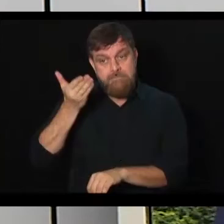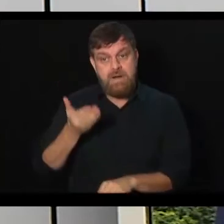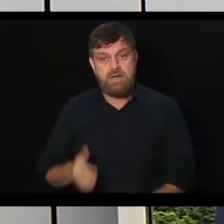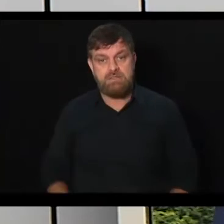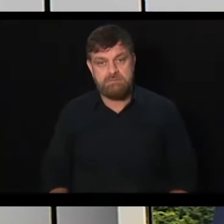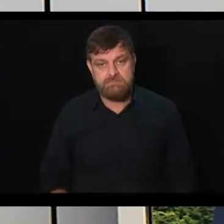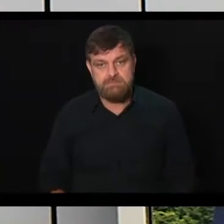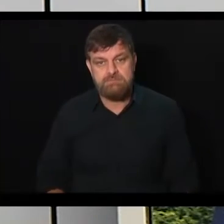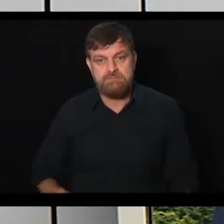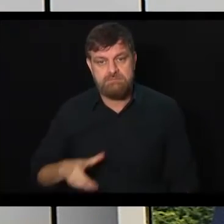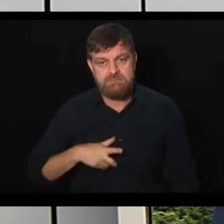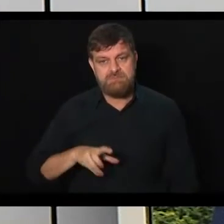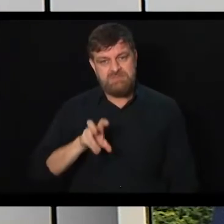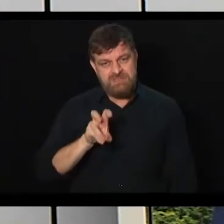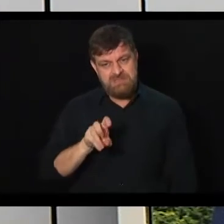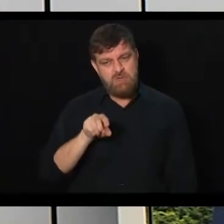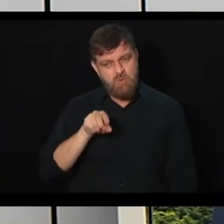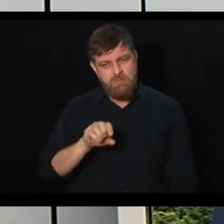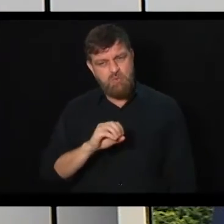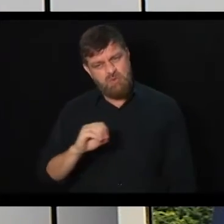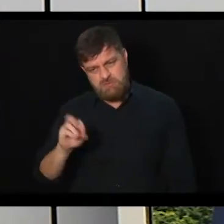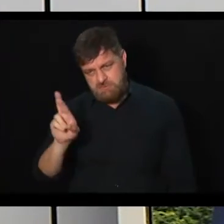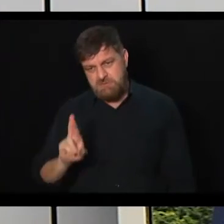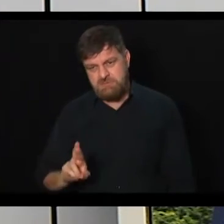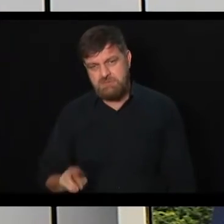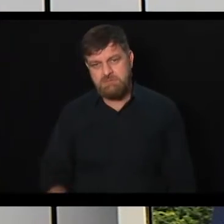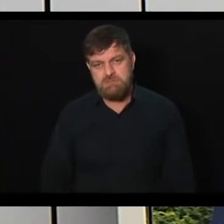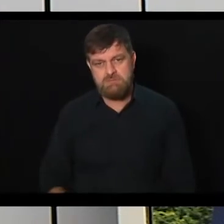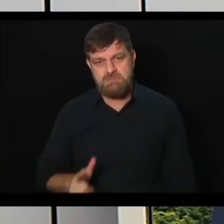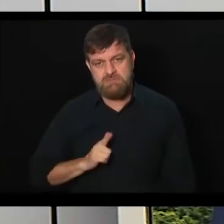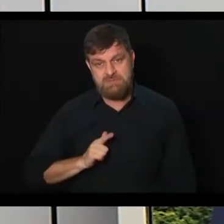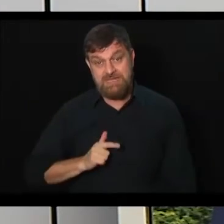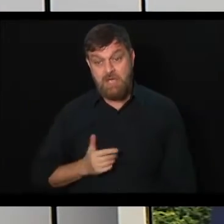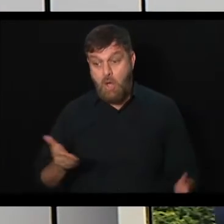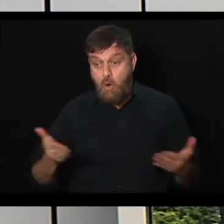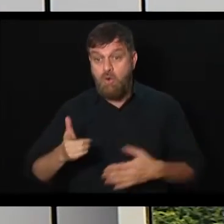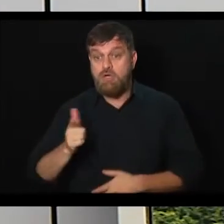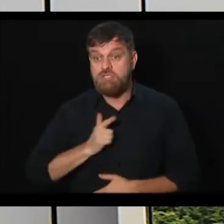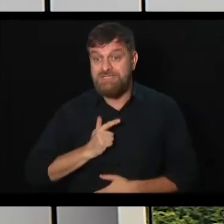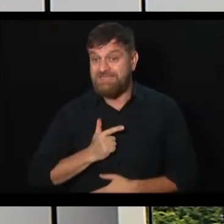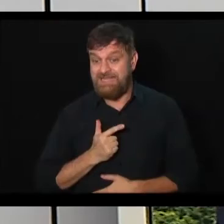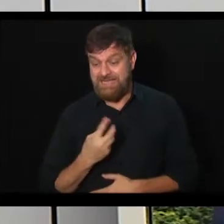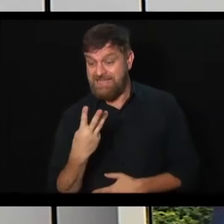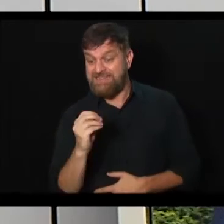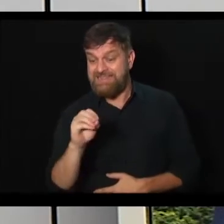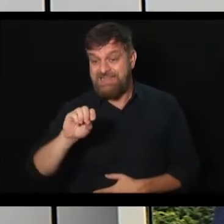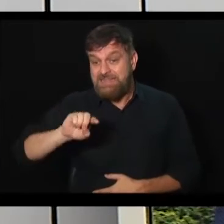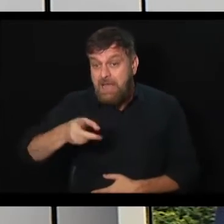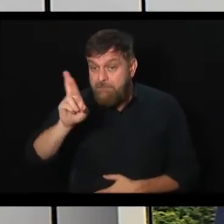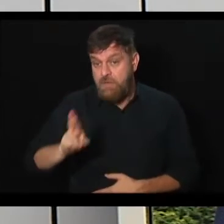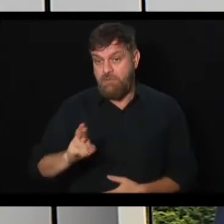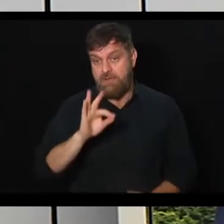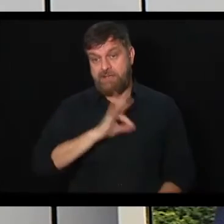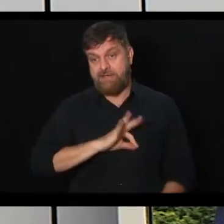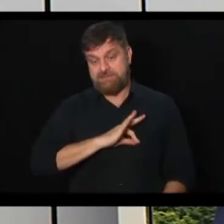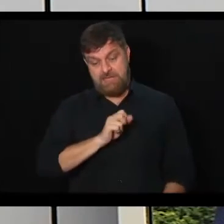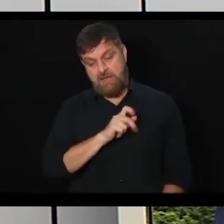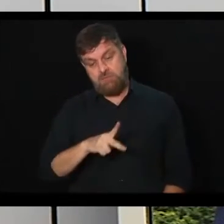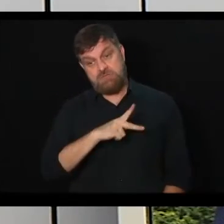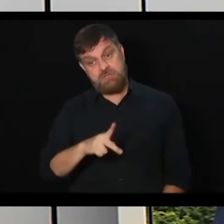por menos de 6 mil.,800. Nós estamos falando de, basicamente, 25, quase 30 mil reais de diferença. Então, é importante a gente deixar isso claro.